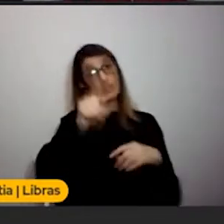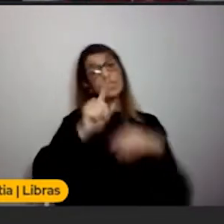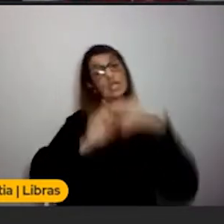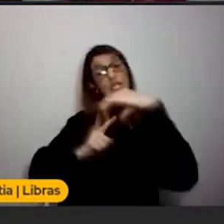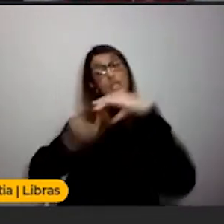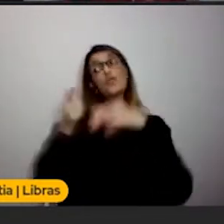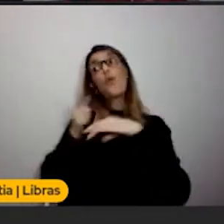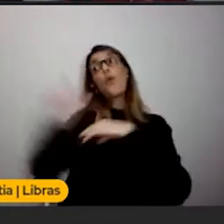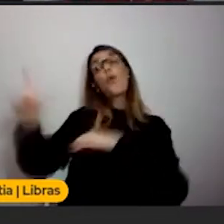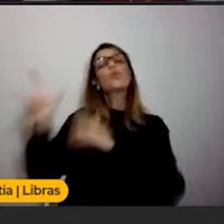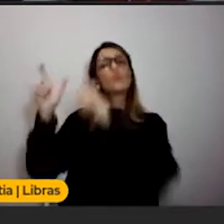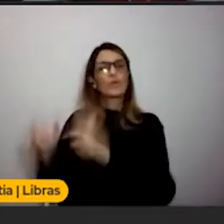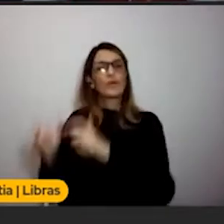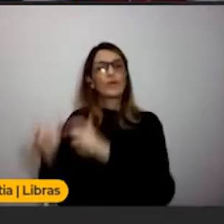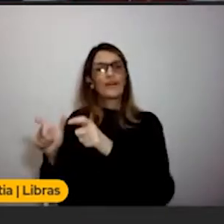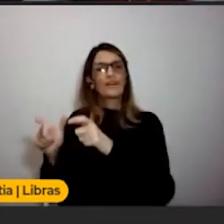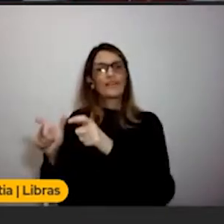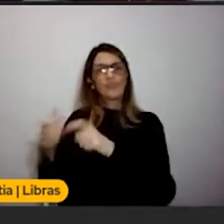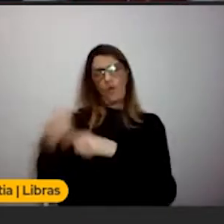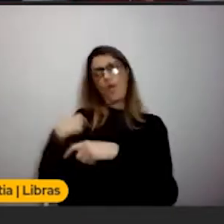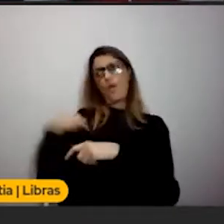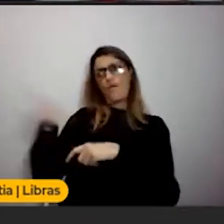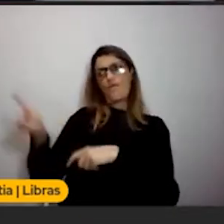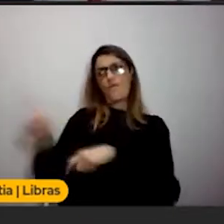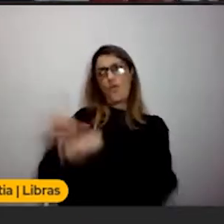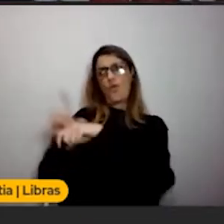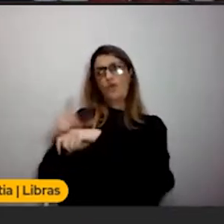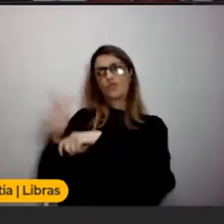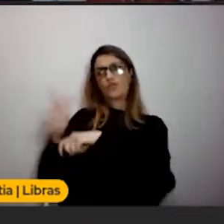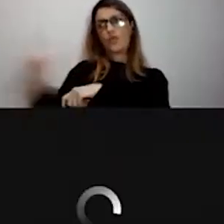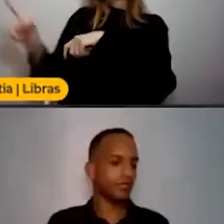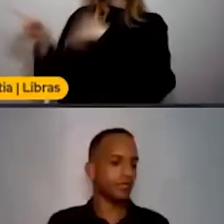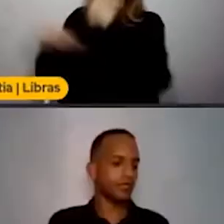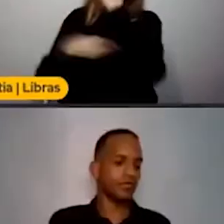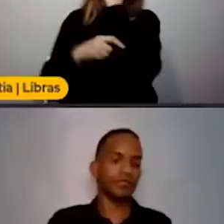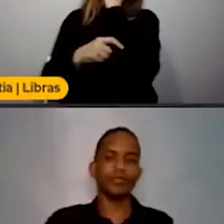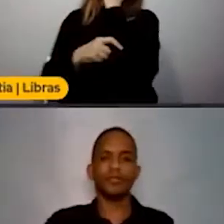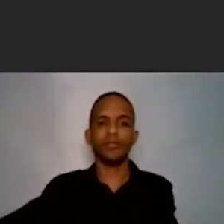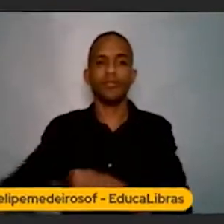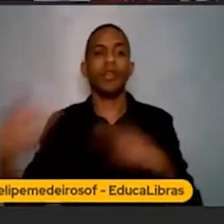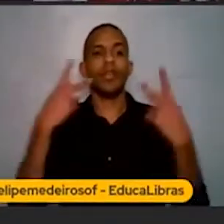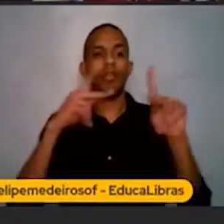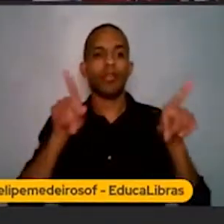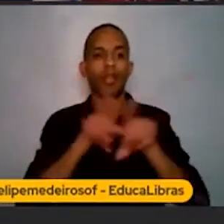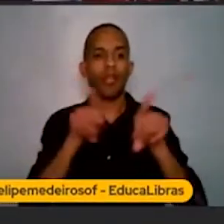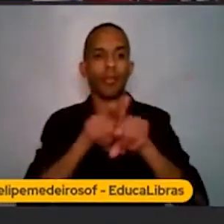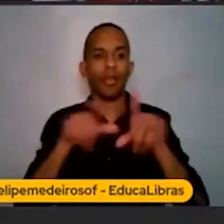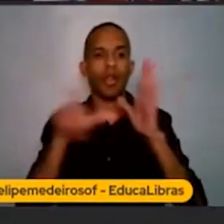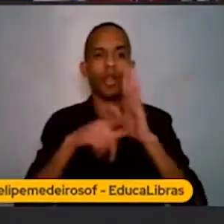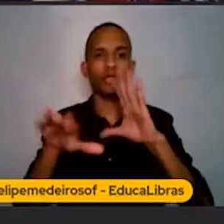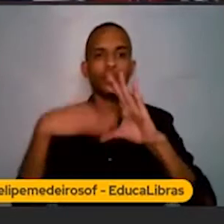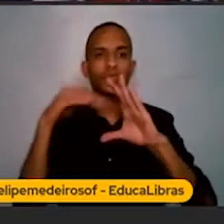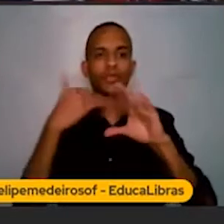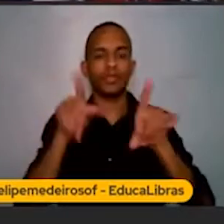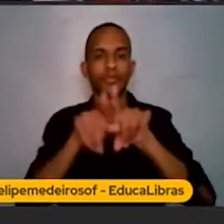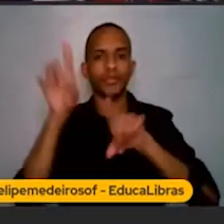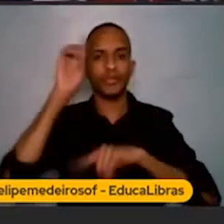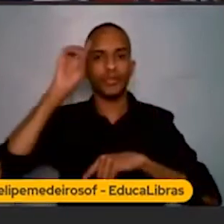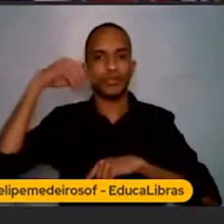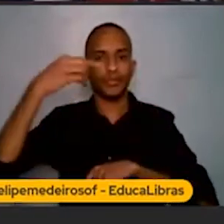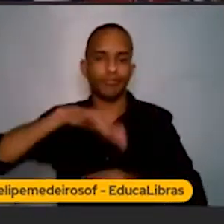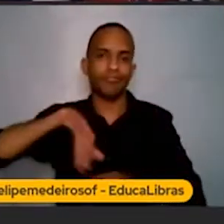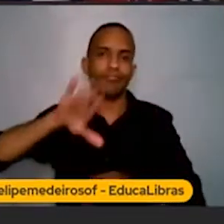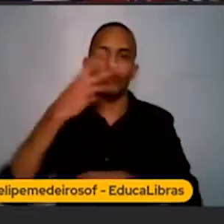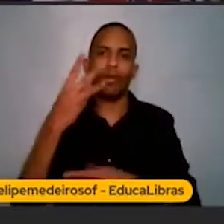Então, como que você consegue ver isso? Você consegue, tipo, ah, tal loja fica me mandando um e-mail todo dia,